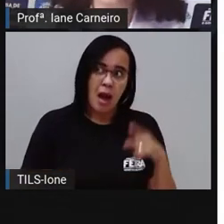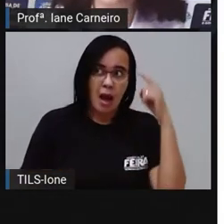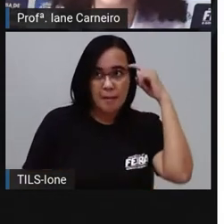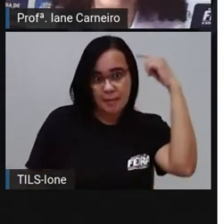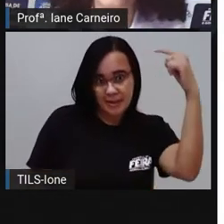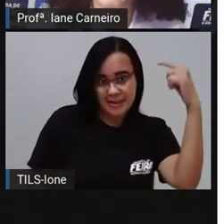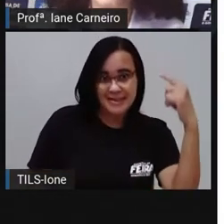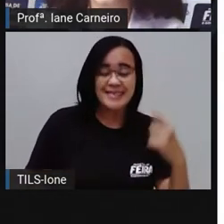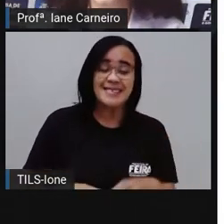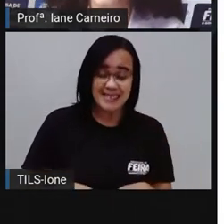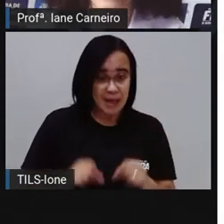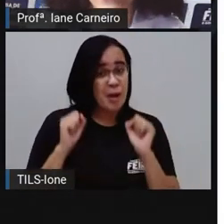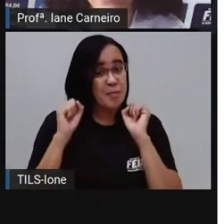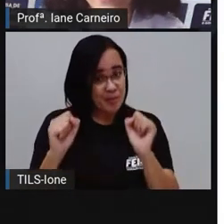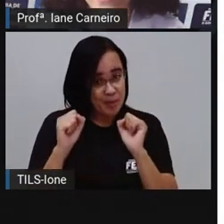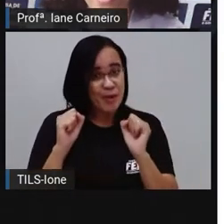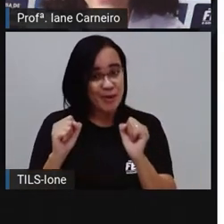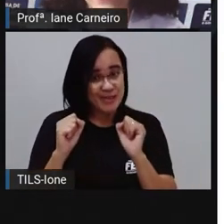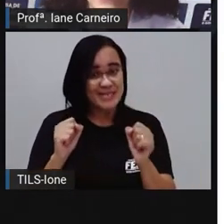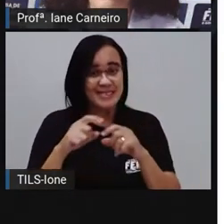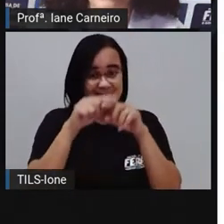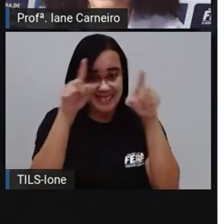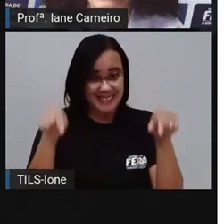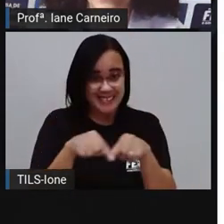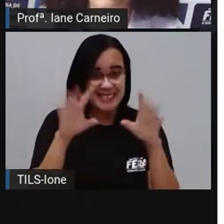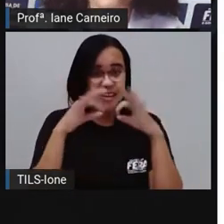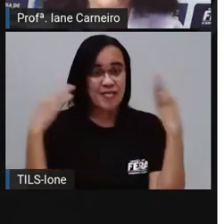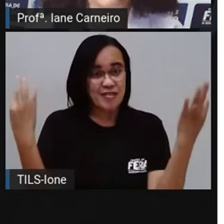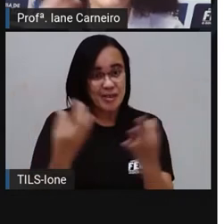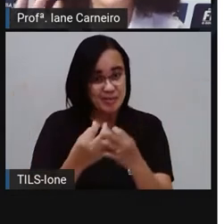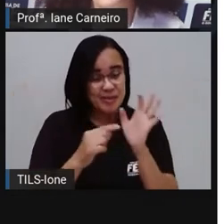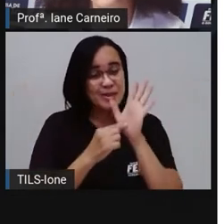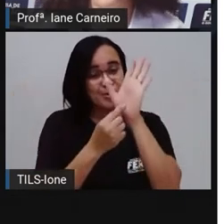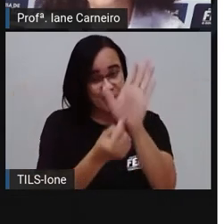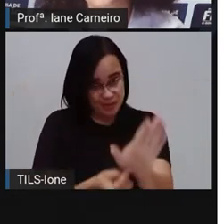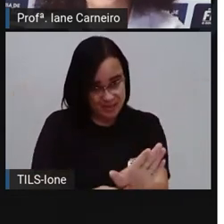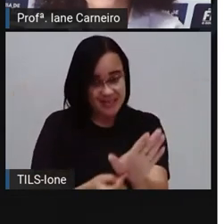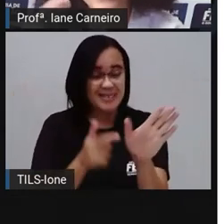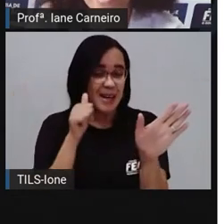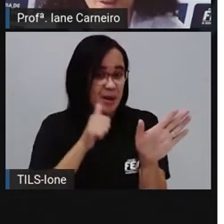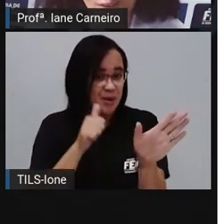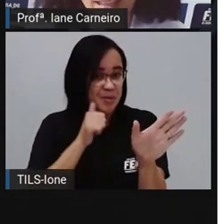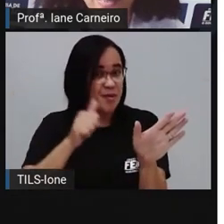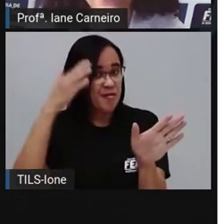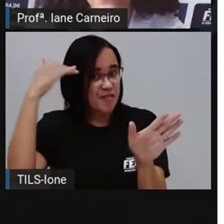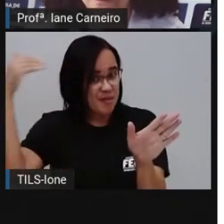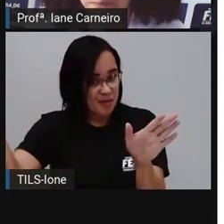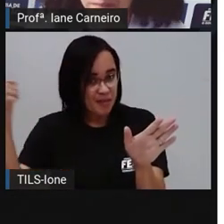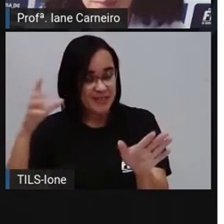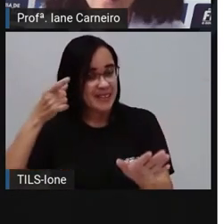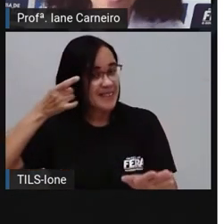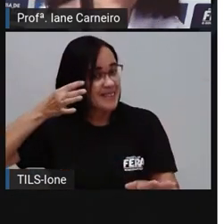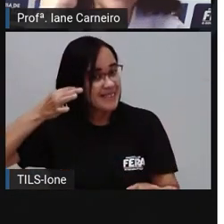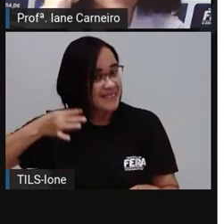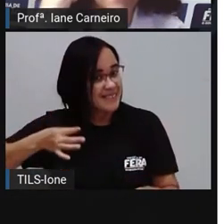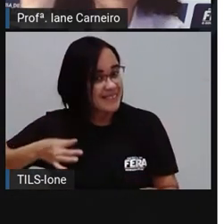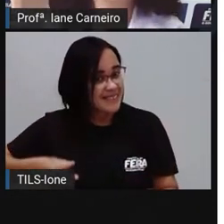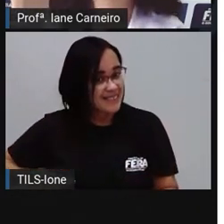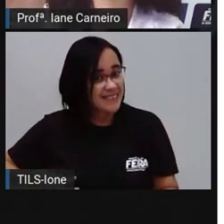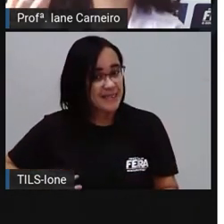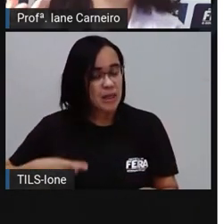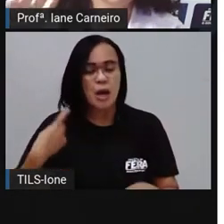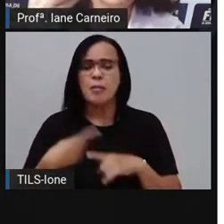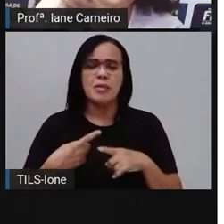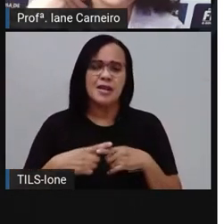Tarsila da Amaral tentou desenhar, né? Representar. A não tem como conversar com ela, né? Mas a